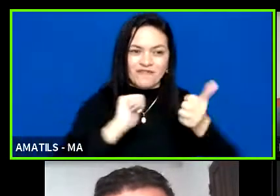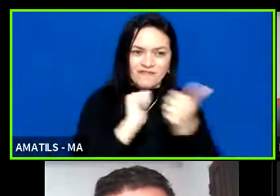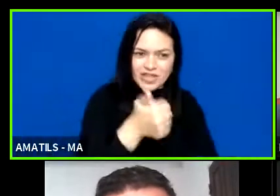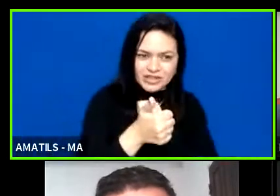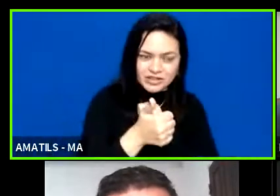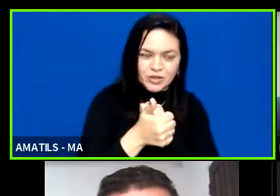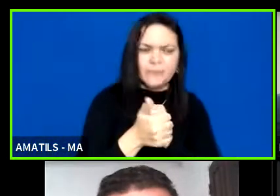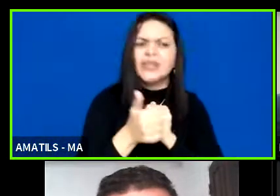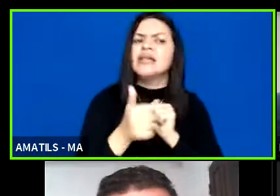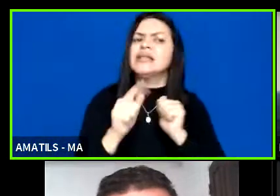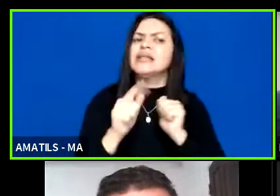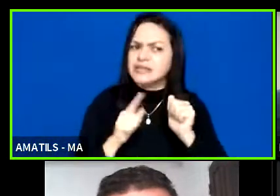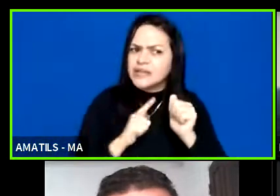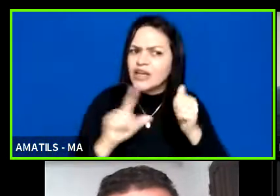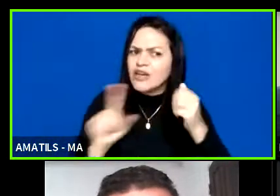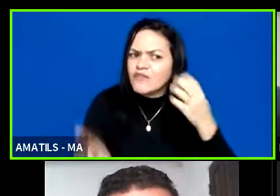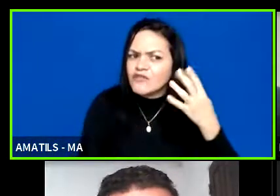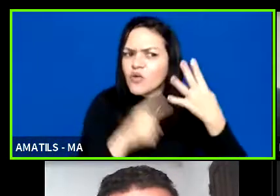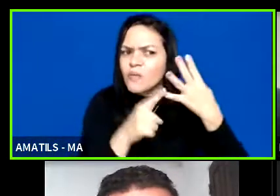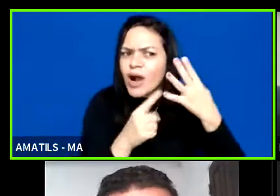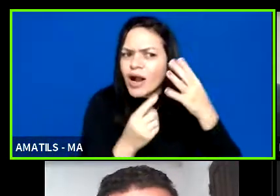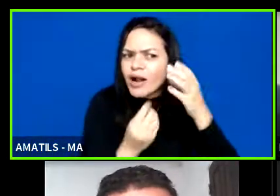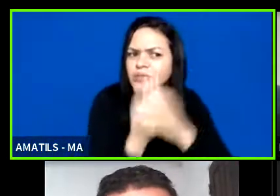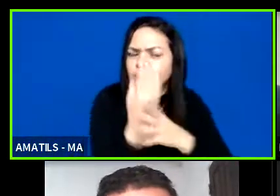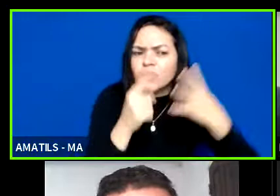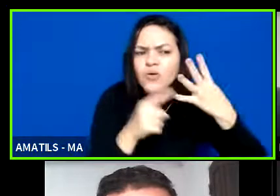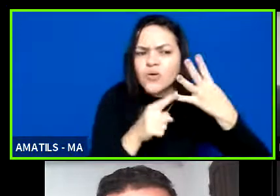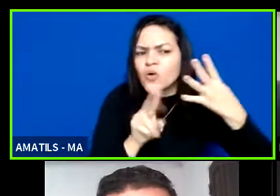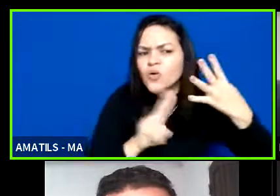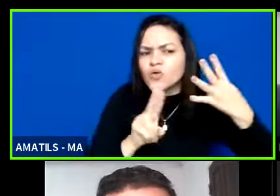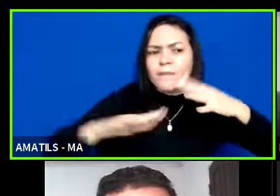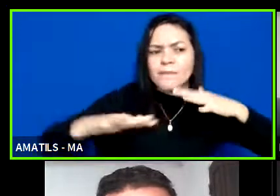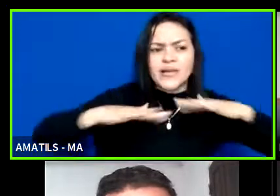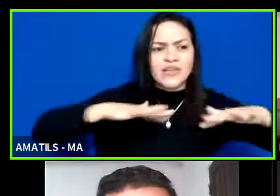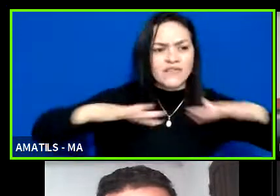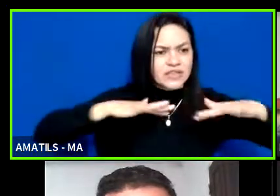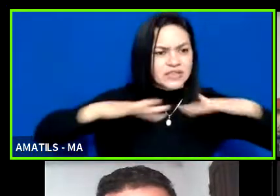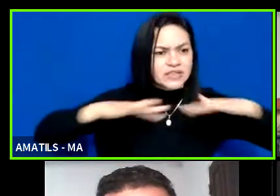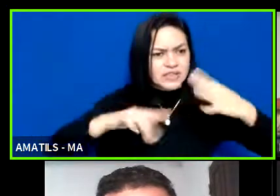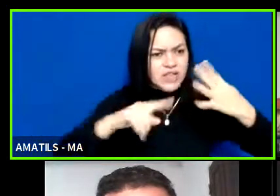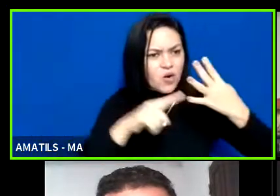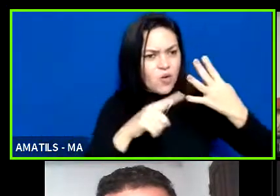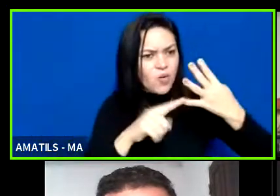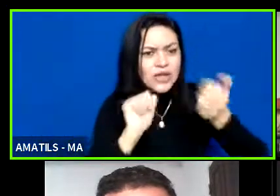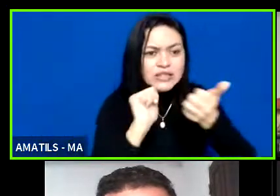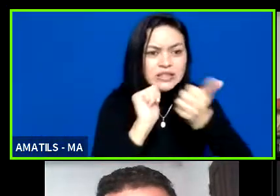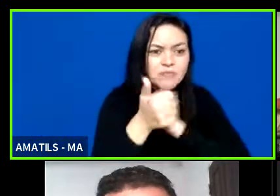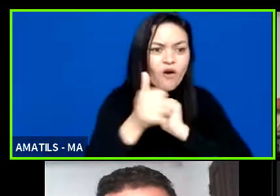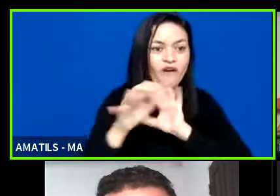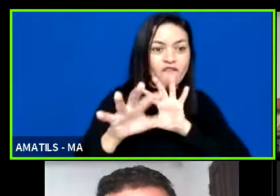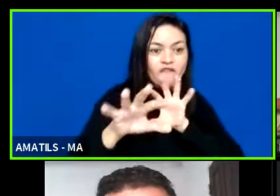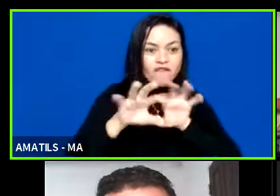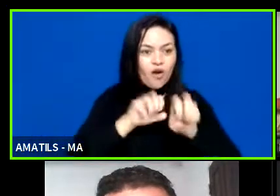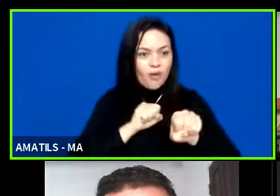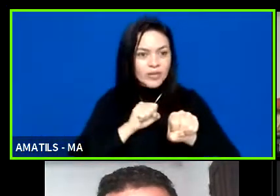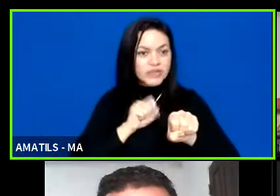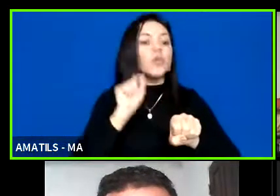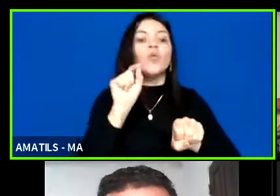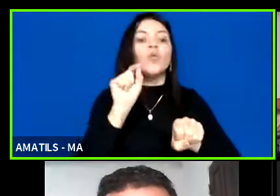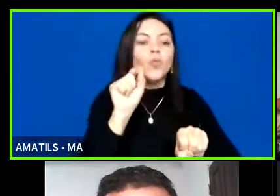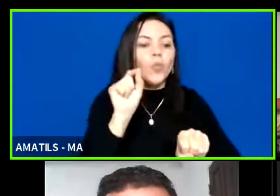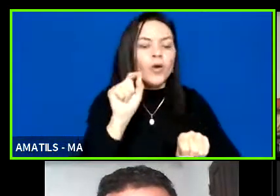quarta que foi surgida agora, recentemente, chamada manifestação esportiva de formação, que é aquela que nós